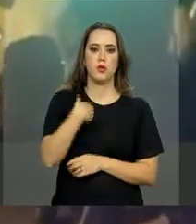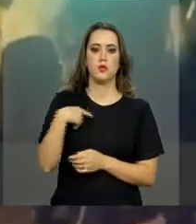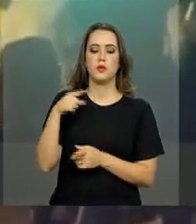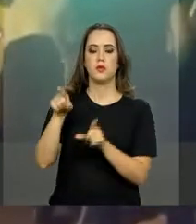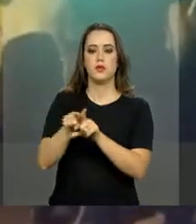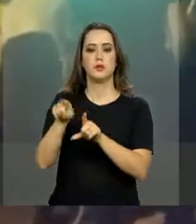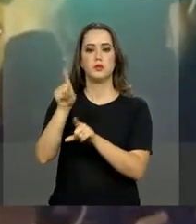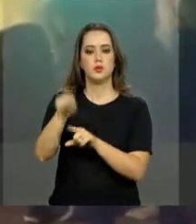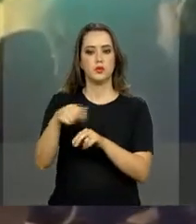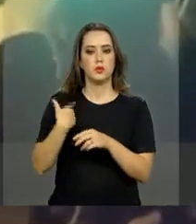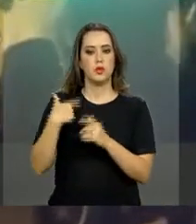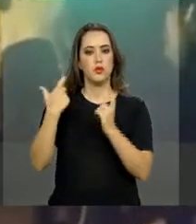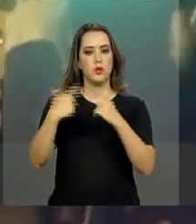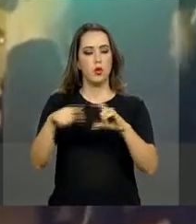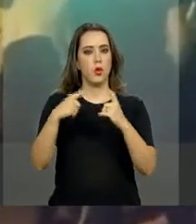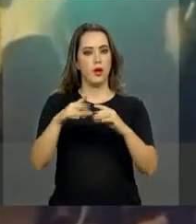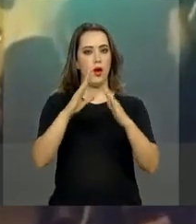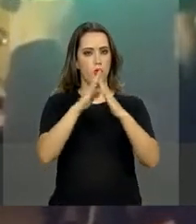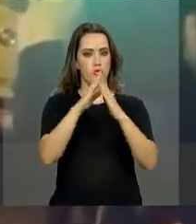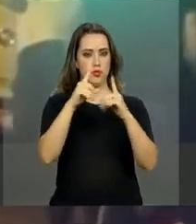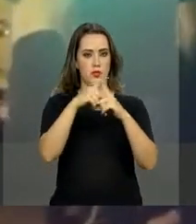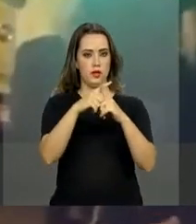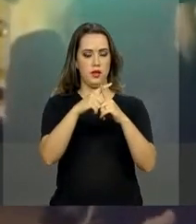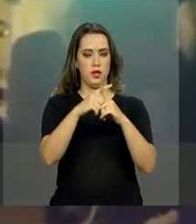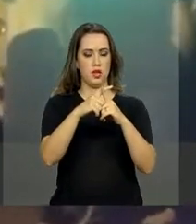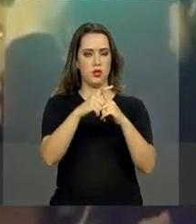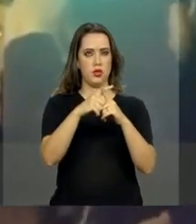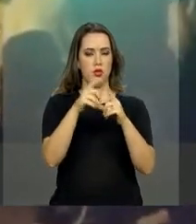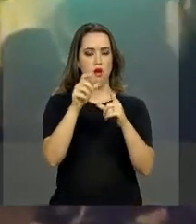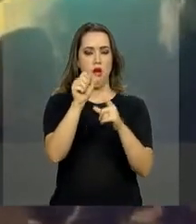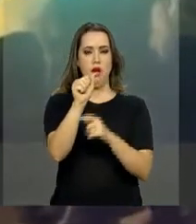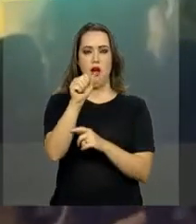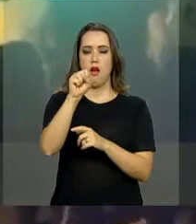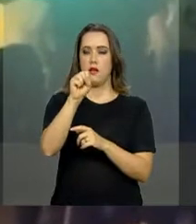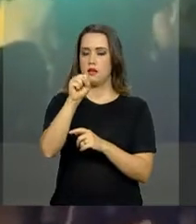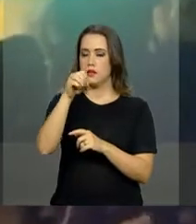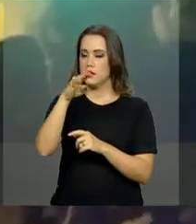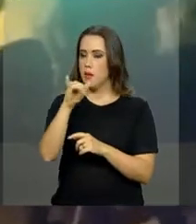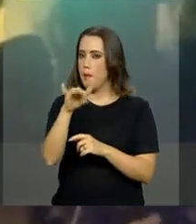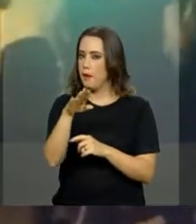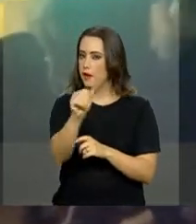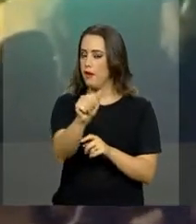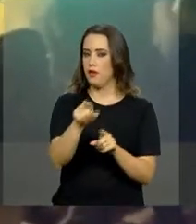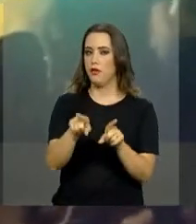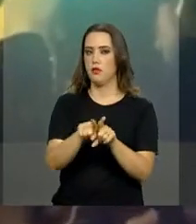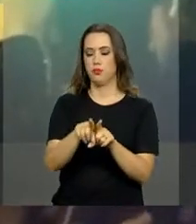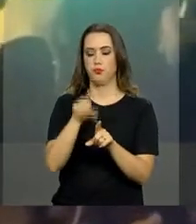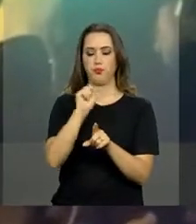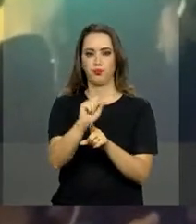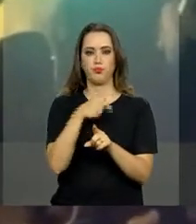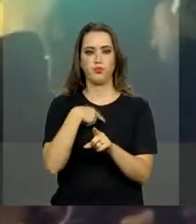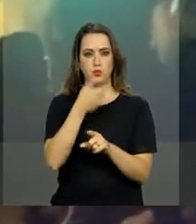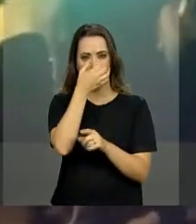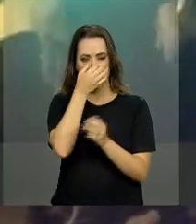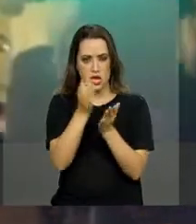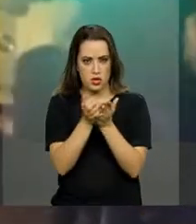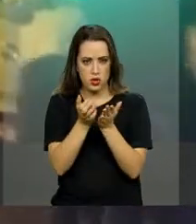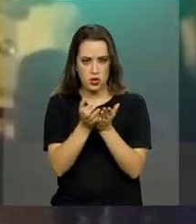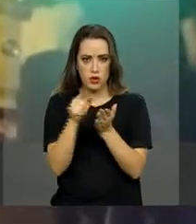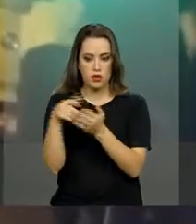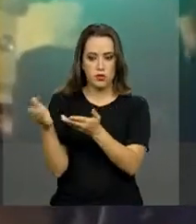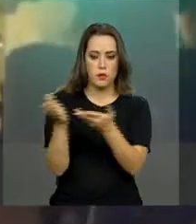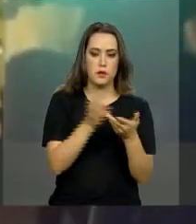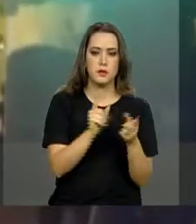para um abrigo da Igreja Assembleia de Deus, na zona norte da cidade. O voo da Força Aérea Brasileira